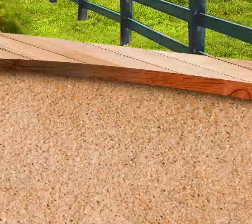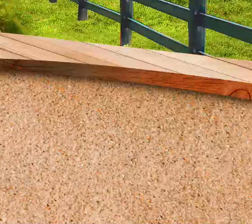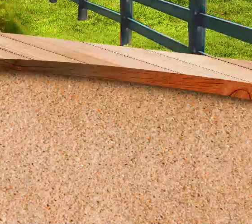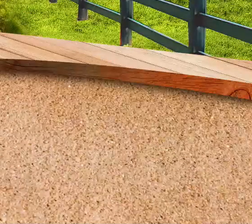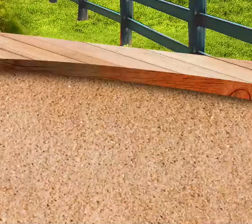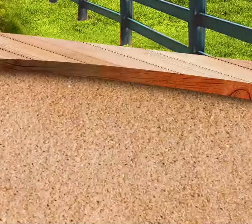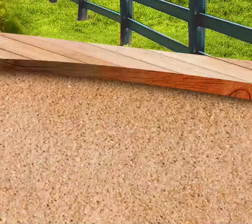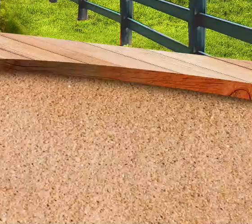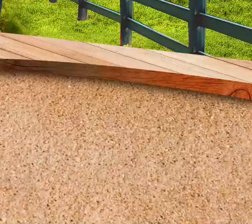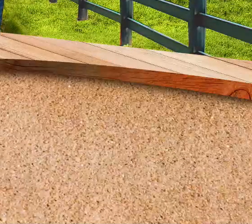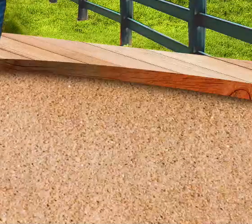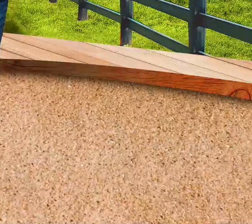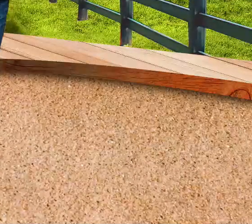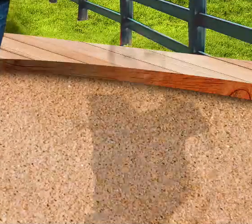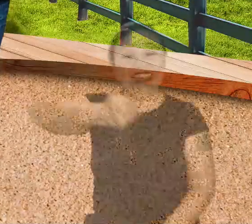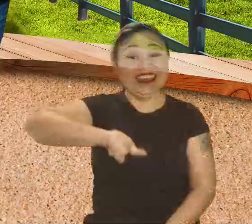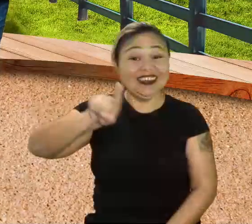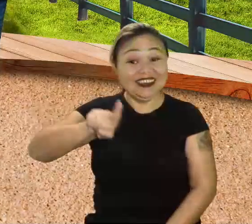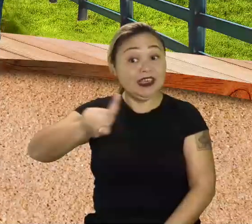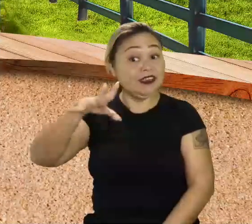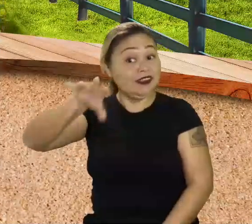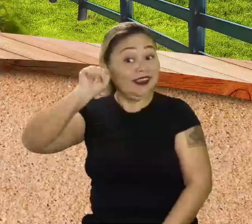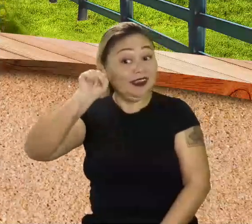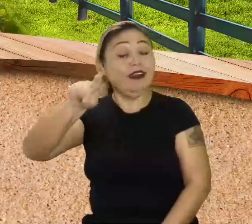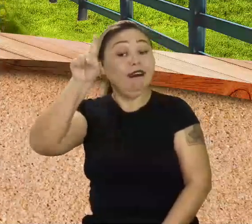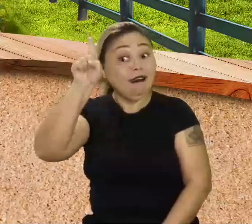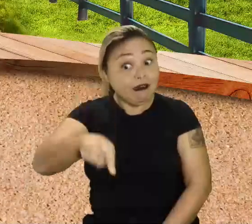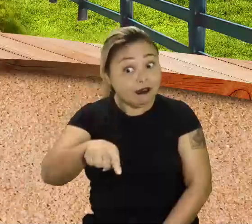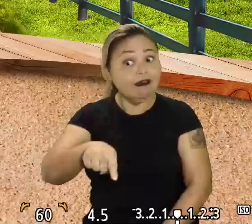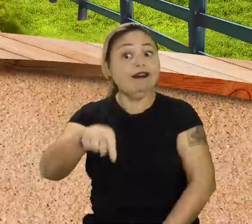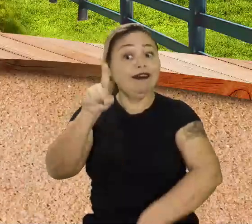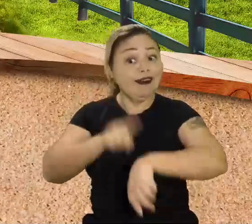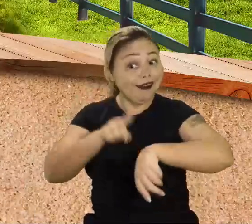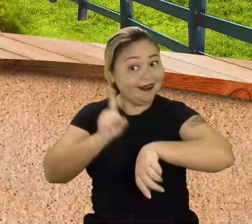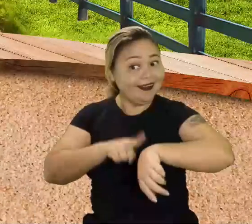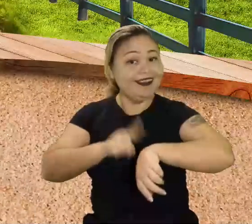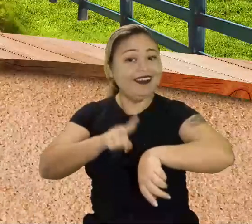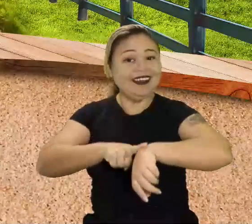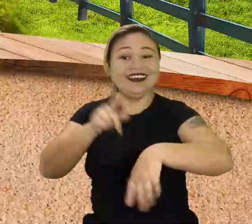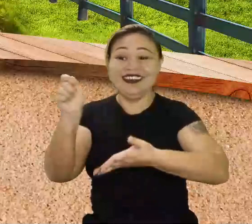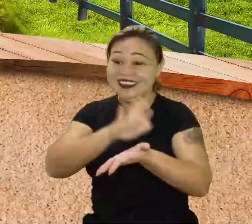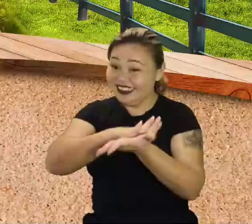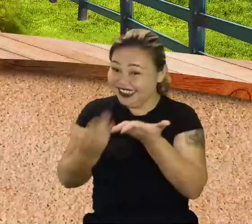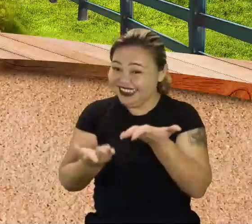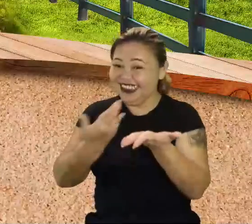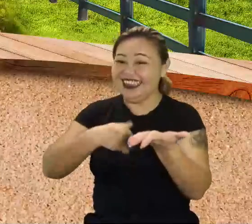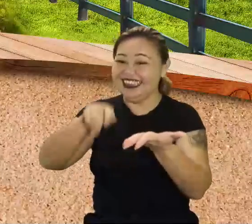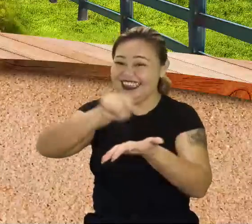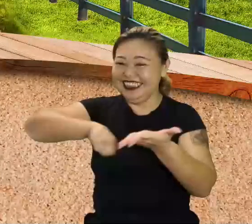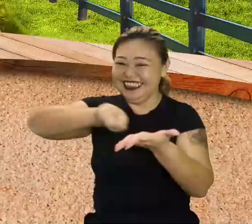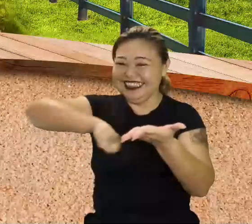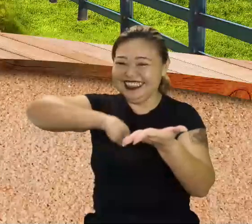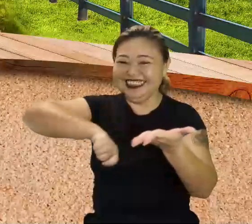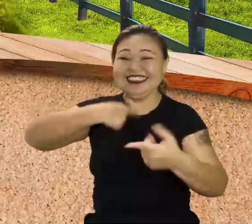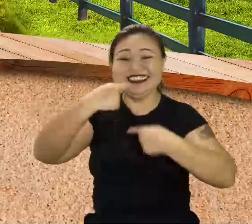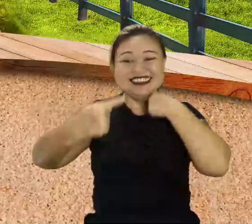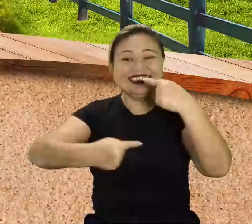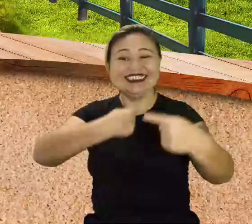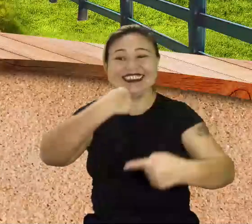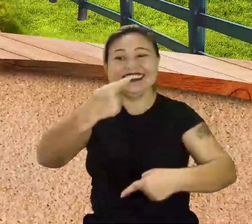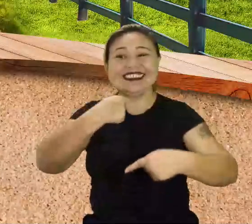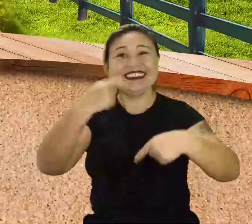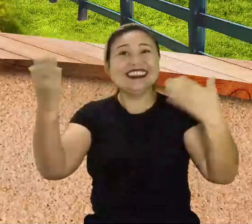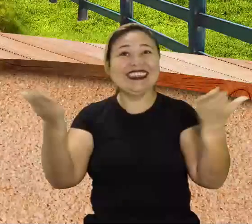Quando o tio fala que ninguém deu ouvido, essa é a hora de você abrir seu caderninho e anotar suas dúvidas,